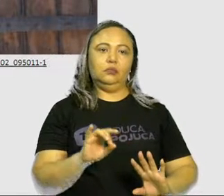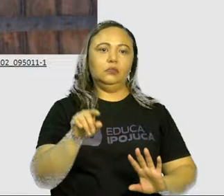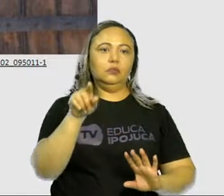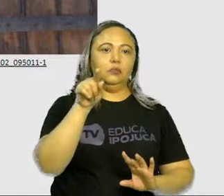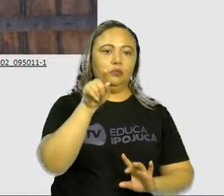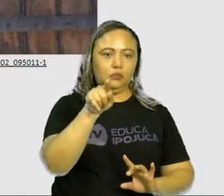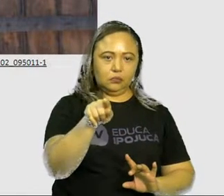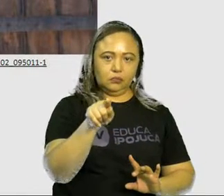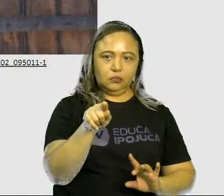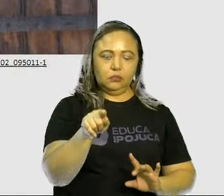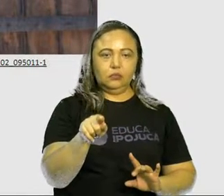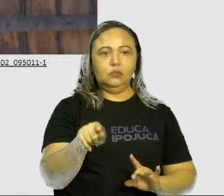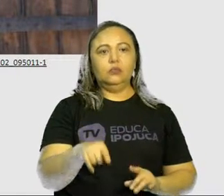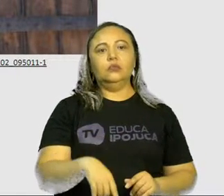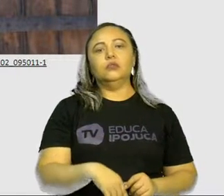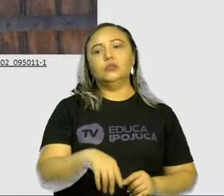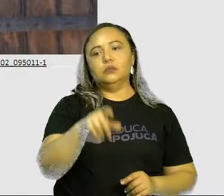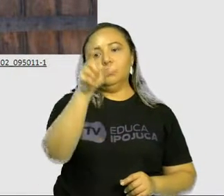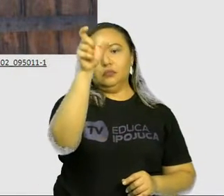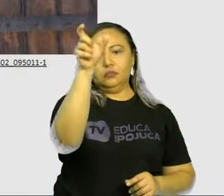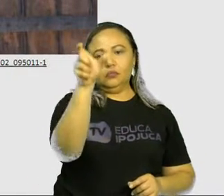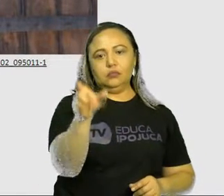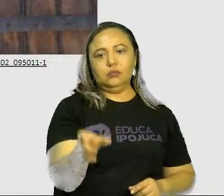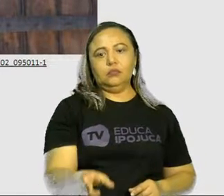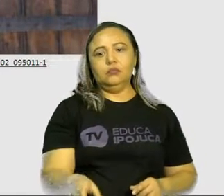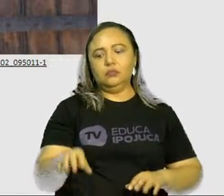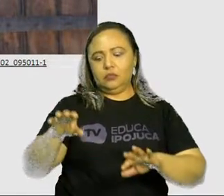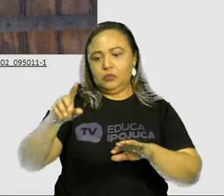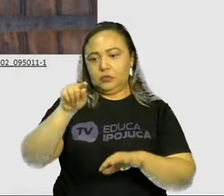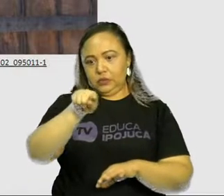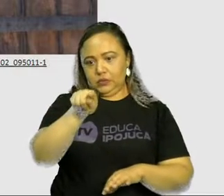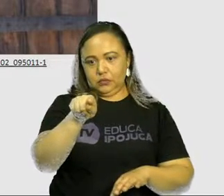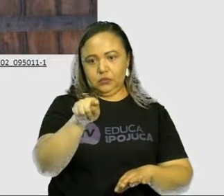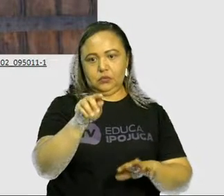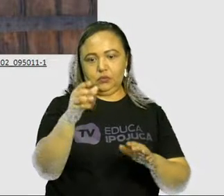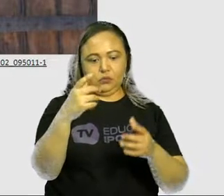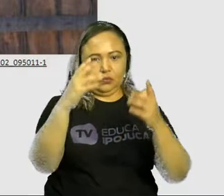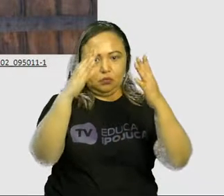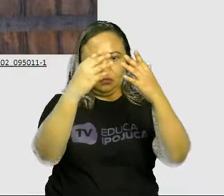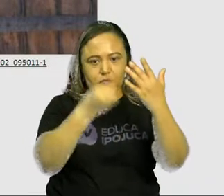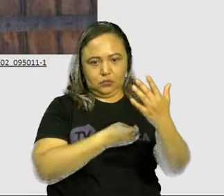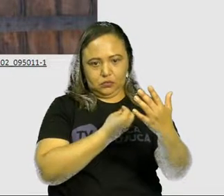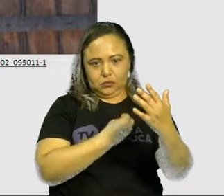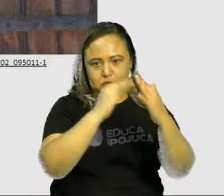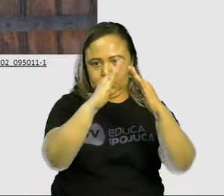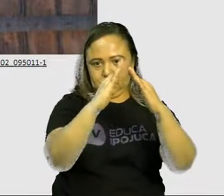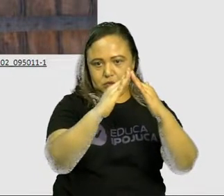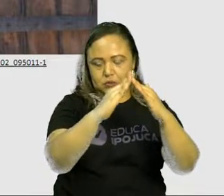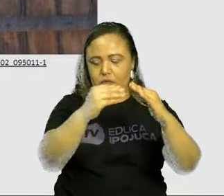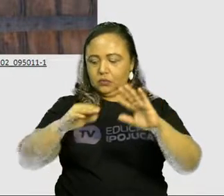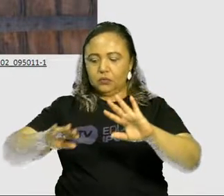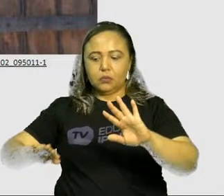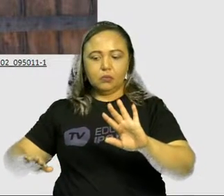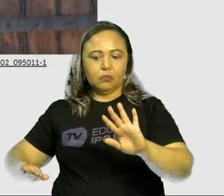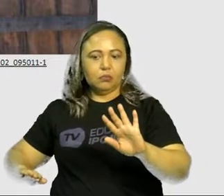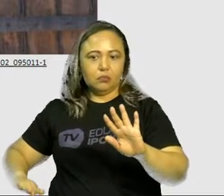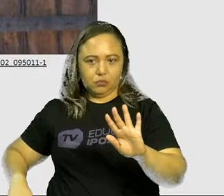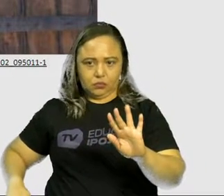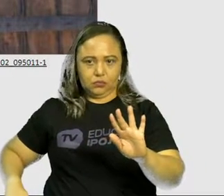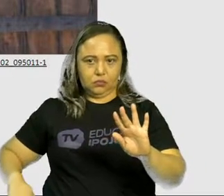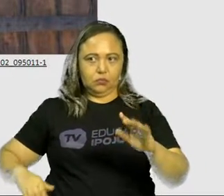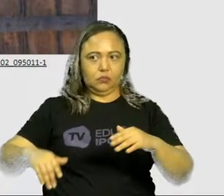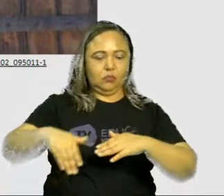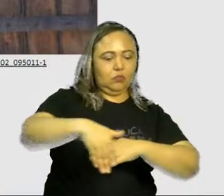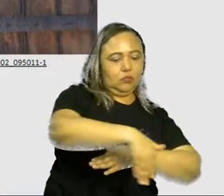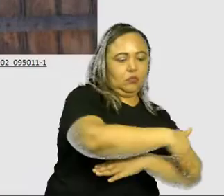você está se identificando, você mora em zona de praia, mora na rua, mora em engenho, a gente vai entender como é esse